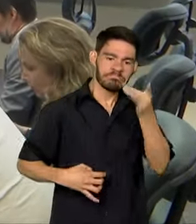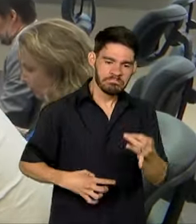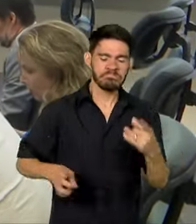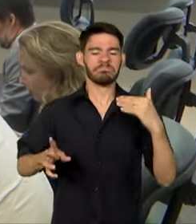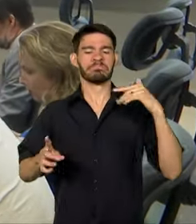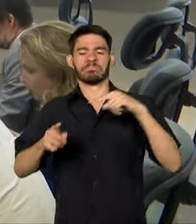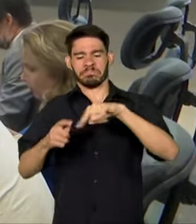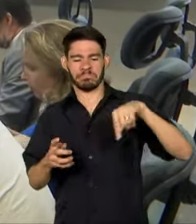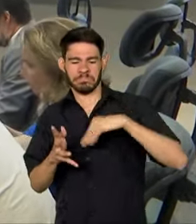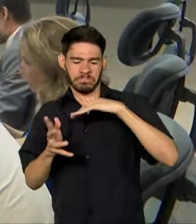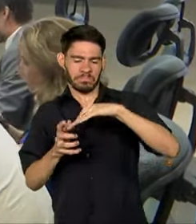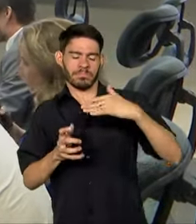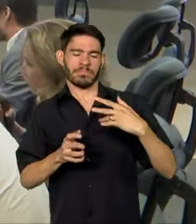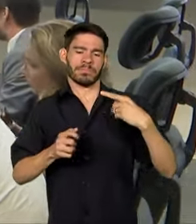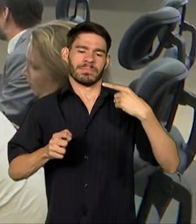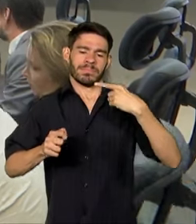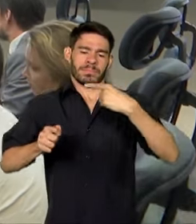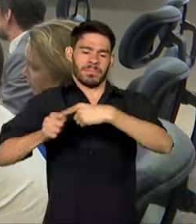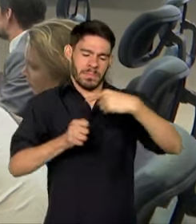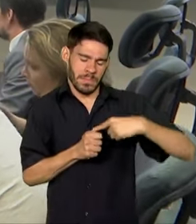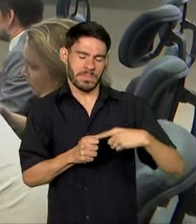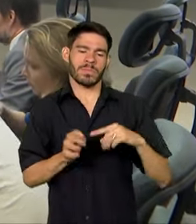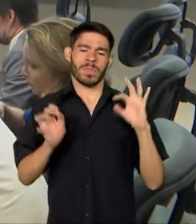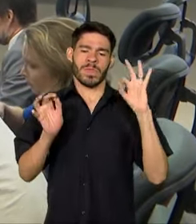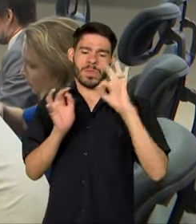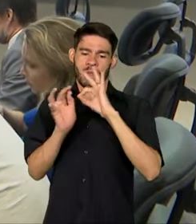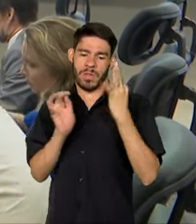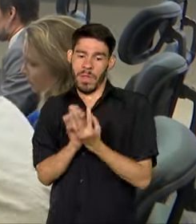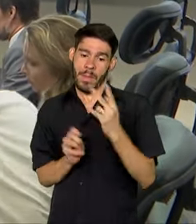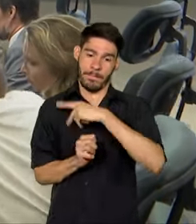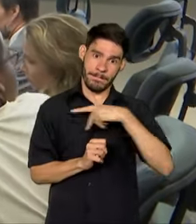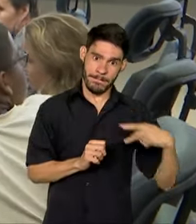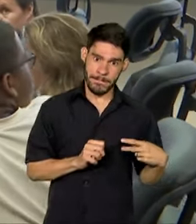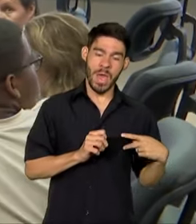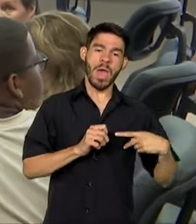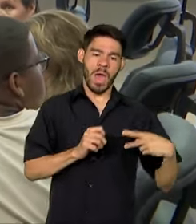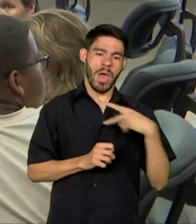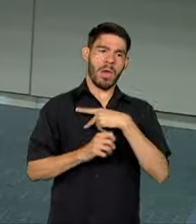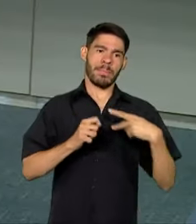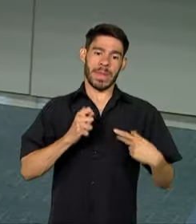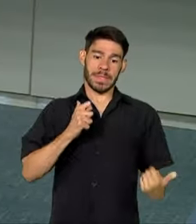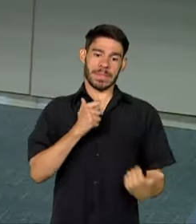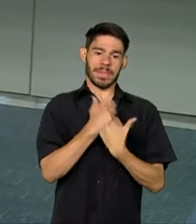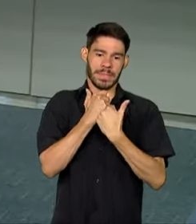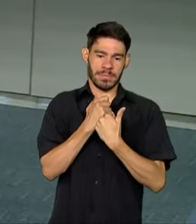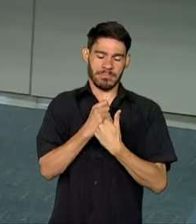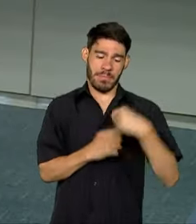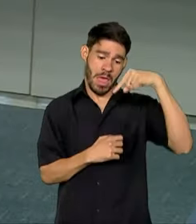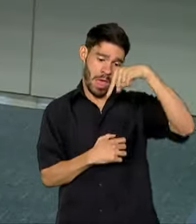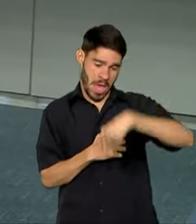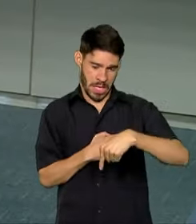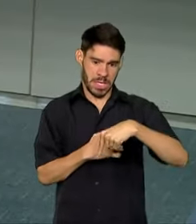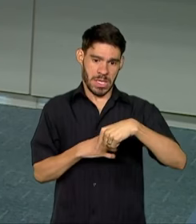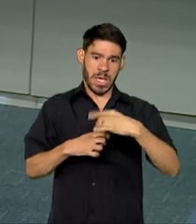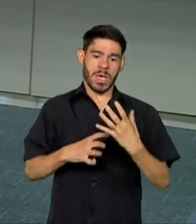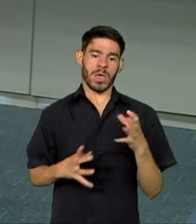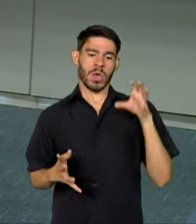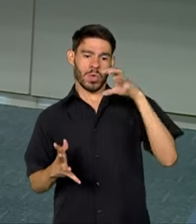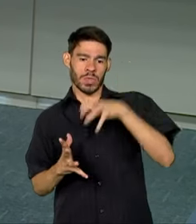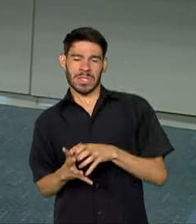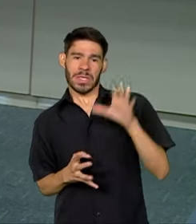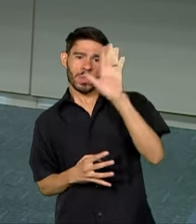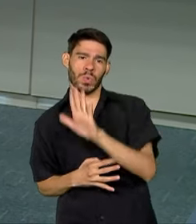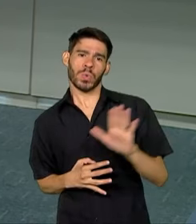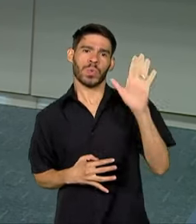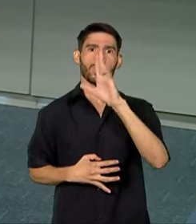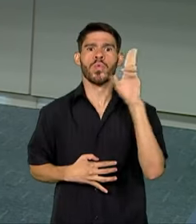escritórios em três cidades onde moram familiares do presidente e vice-presidente. Aqui fica o Centro Nacional